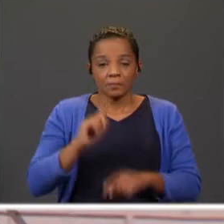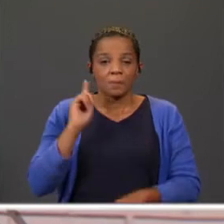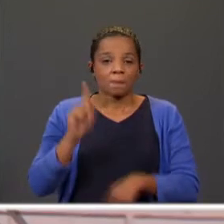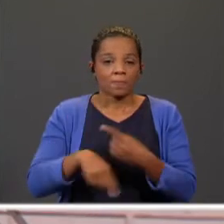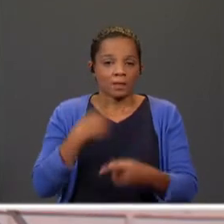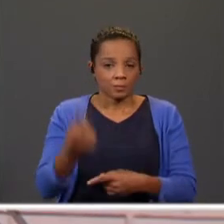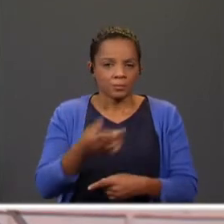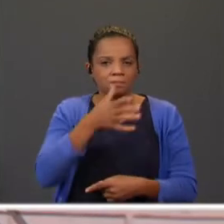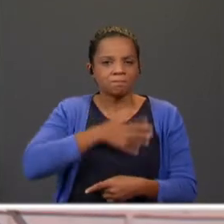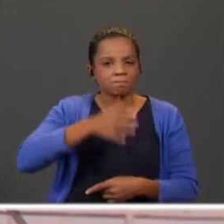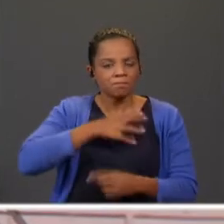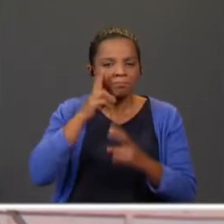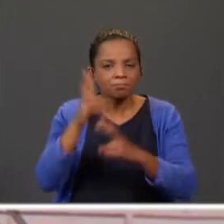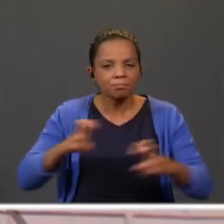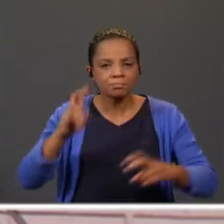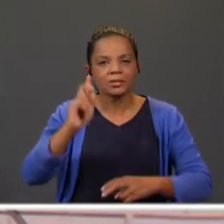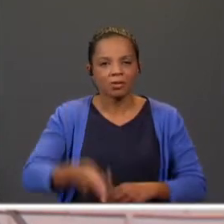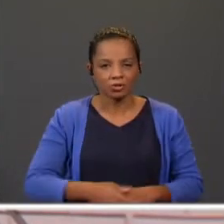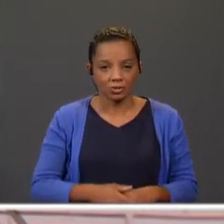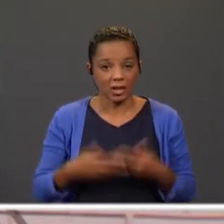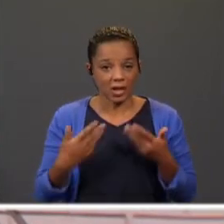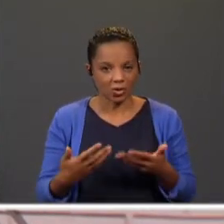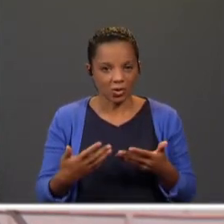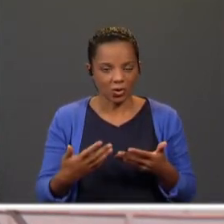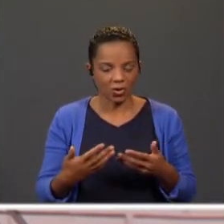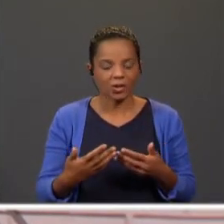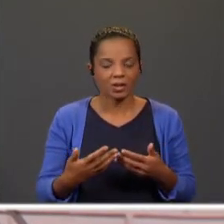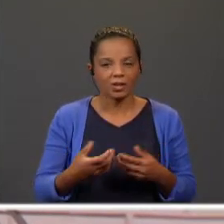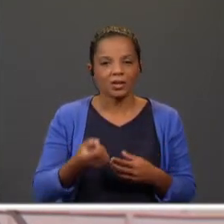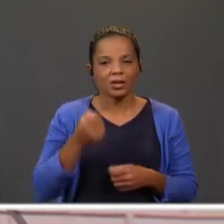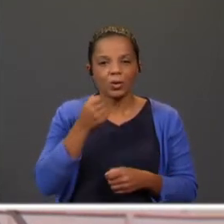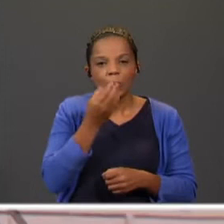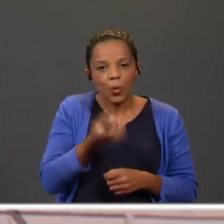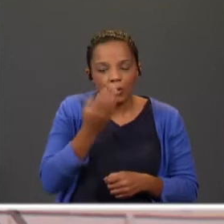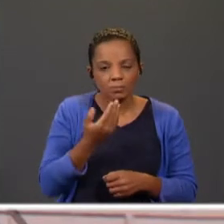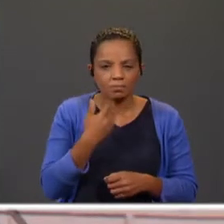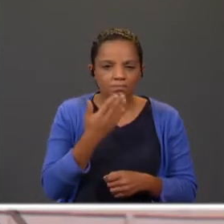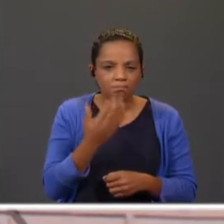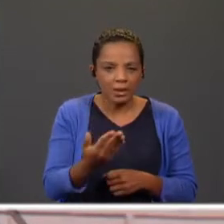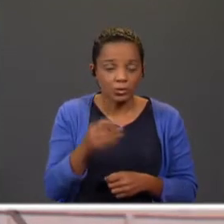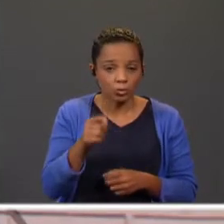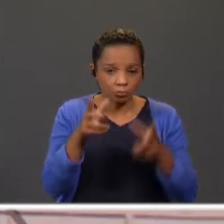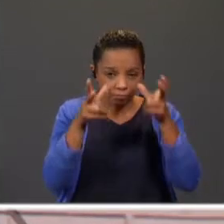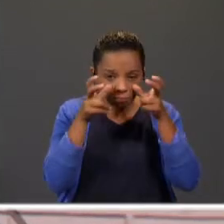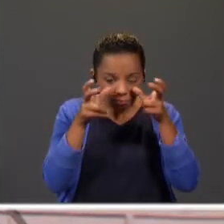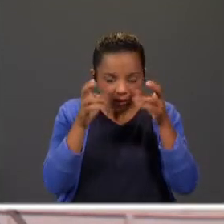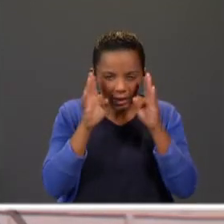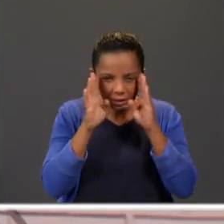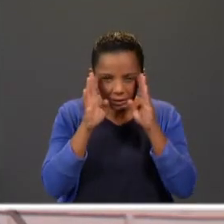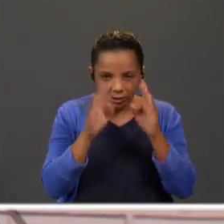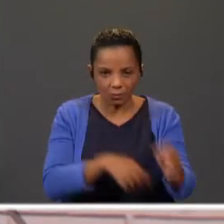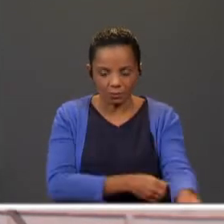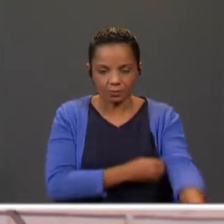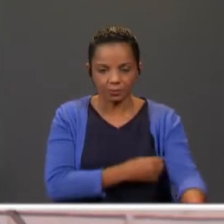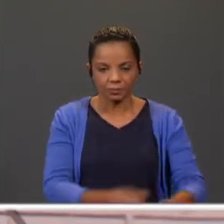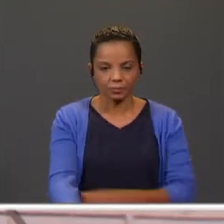depois, diz-nos o que descobriste. Agora, vamos passar ao nosso conto. E peço-te que ouças com muita atenção.